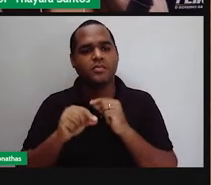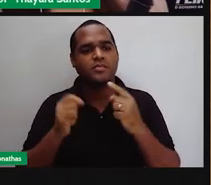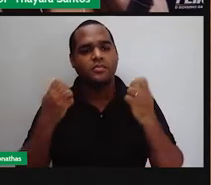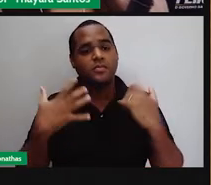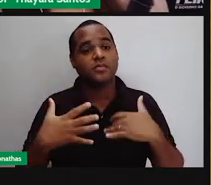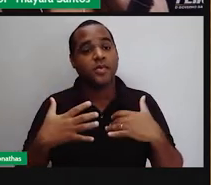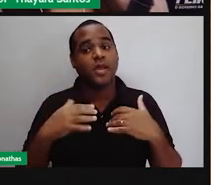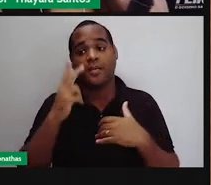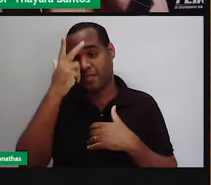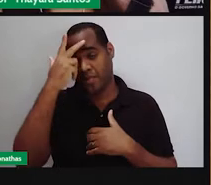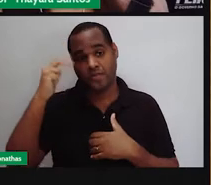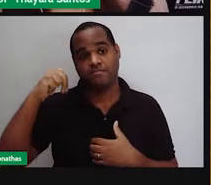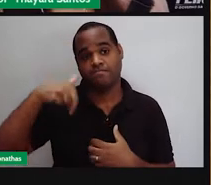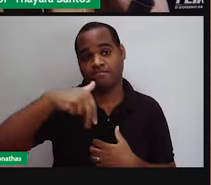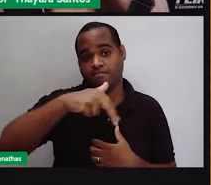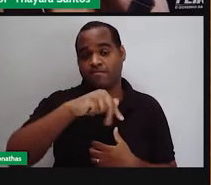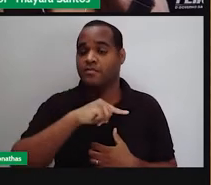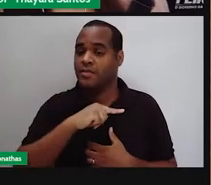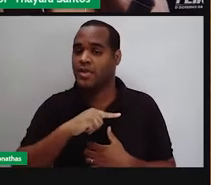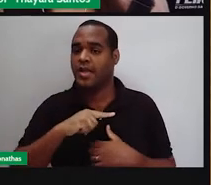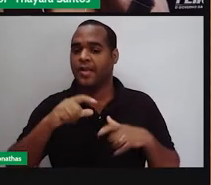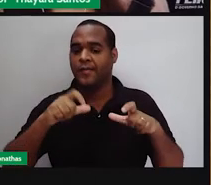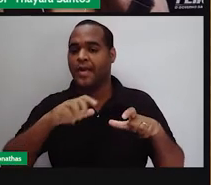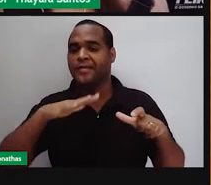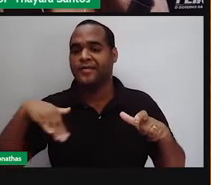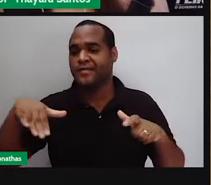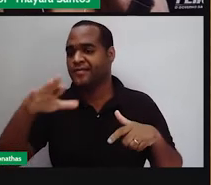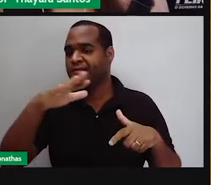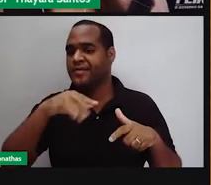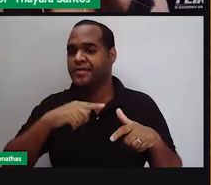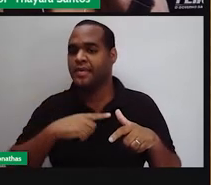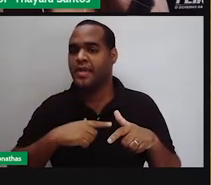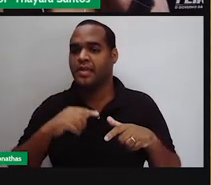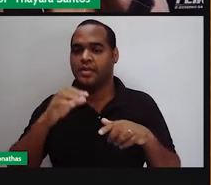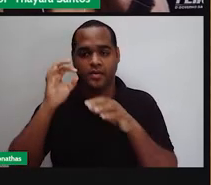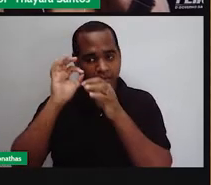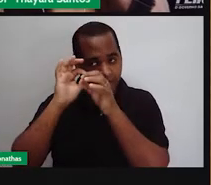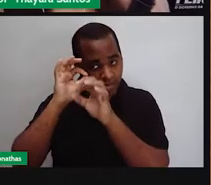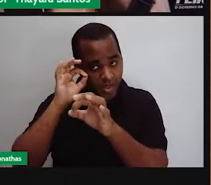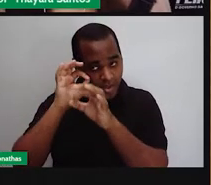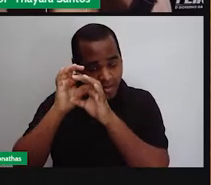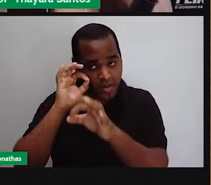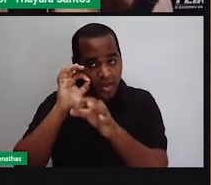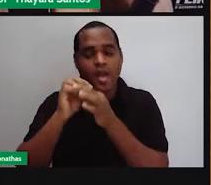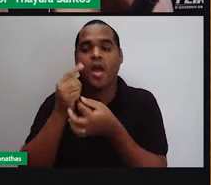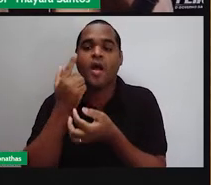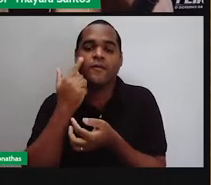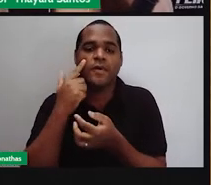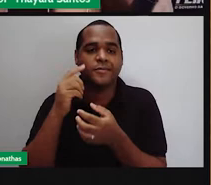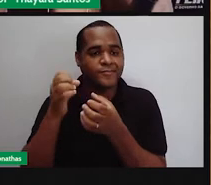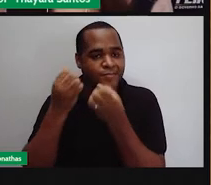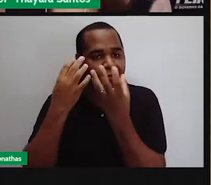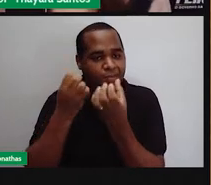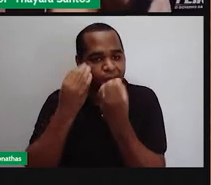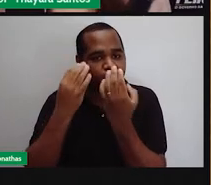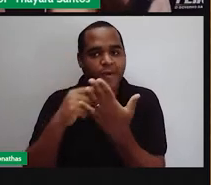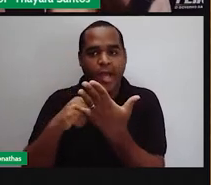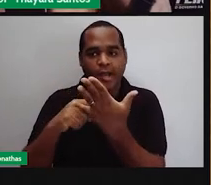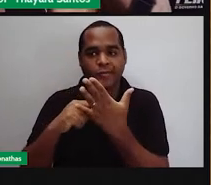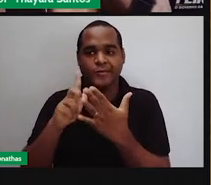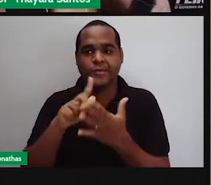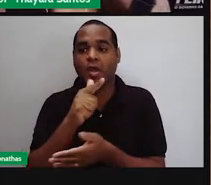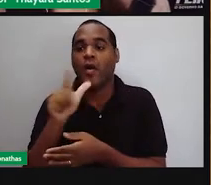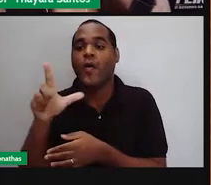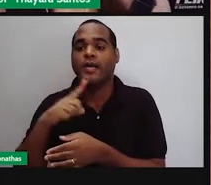Quando uma pessoa se move para uma área iluminada, os cones que são sensíveis à luz brilhante são estimulados, enquanto a